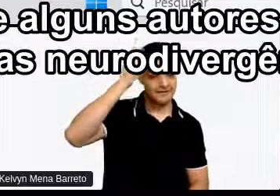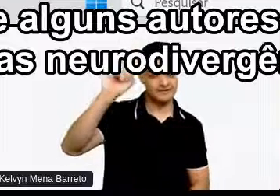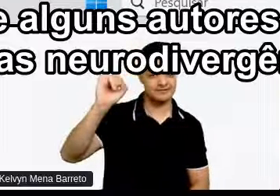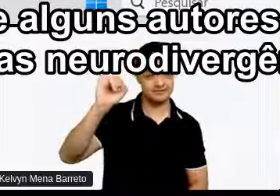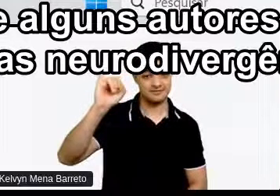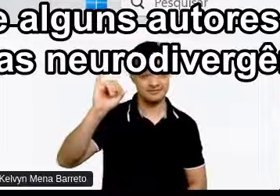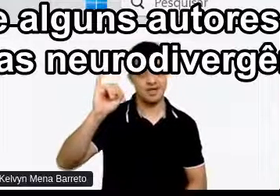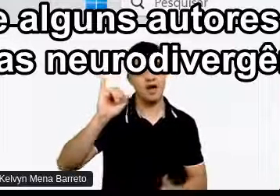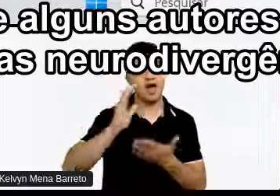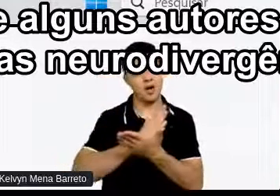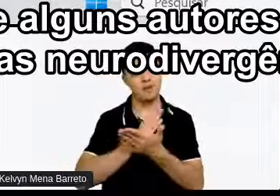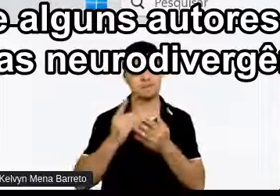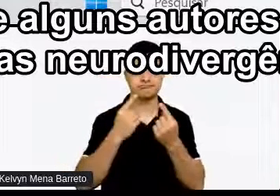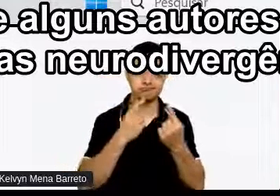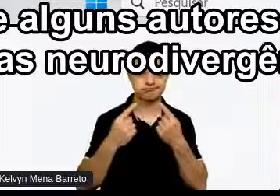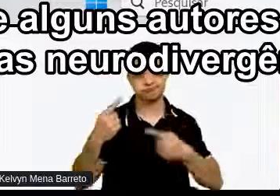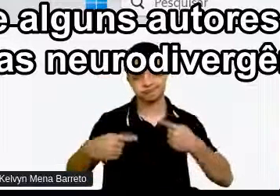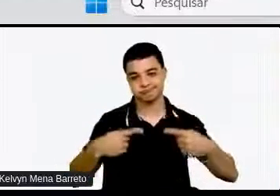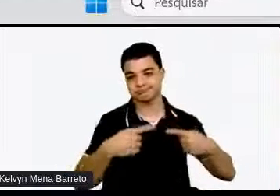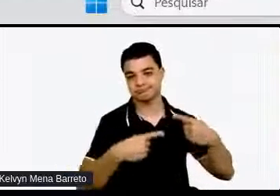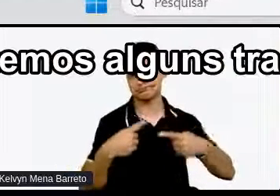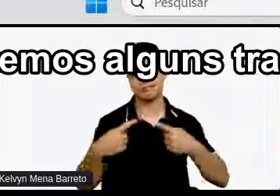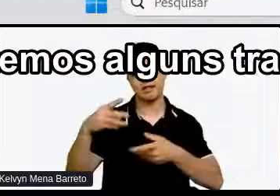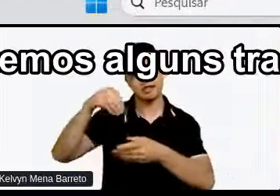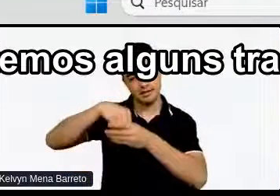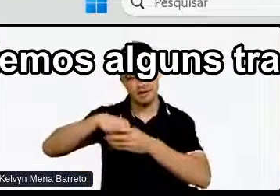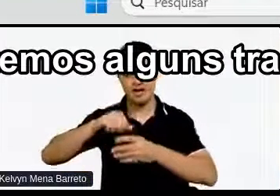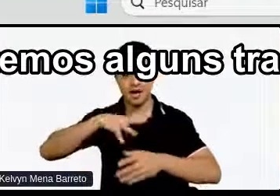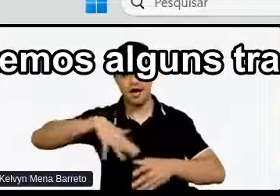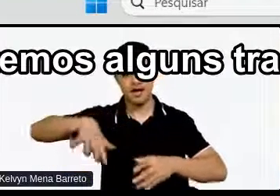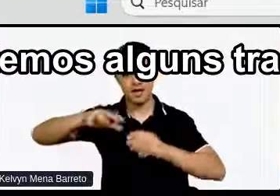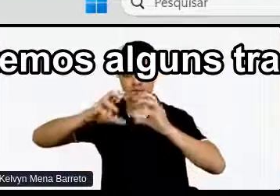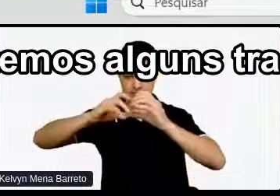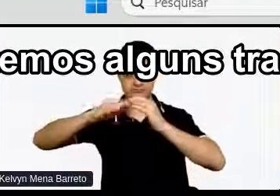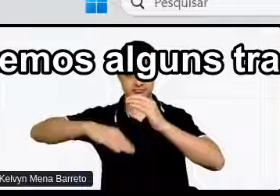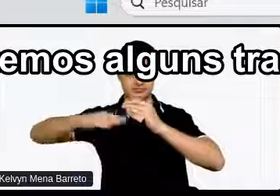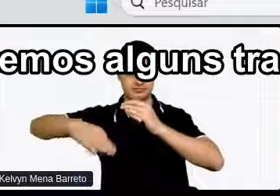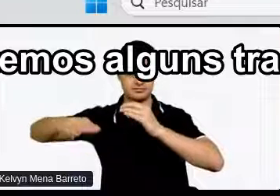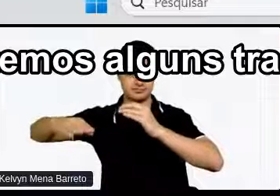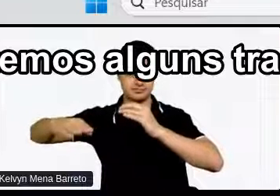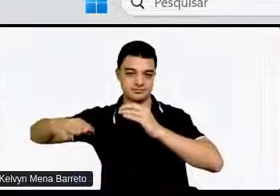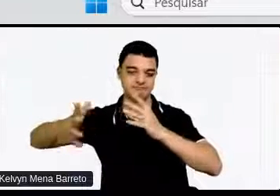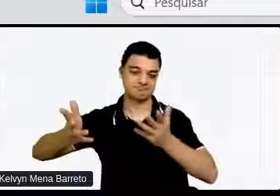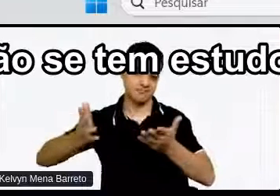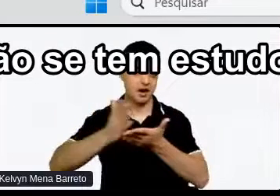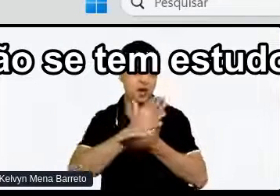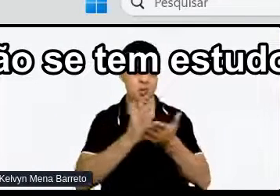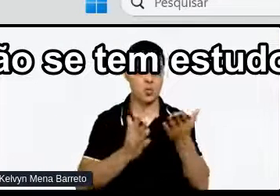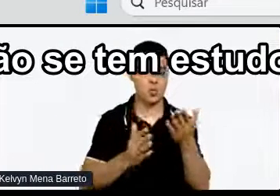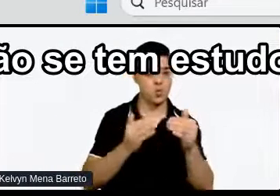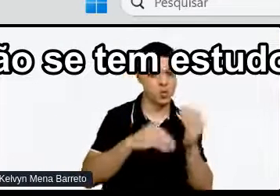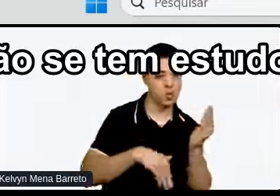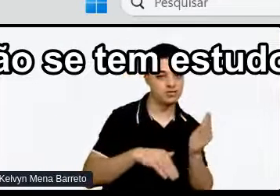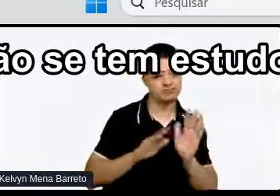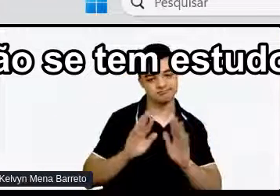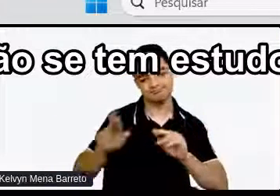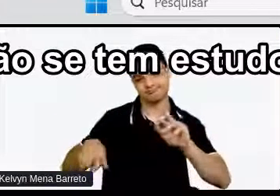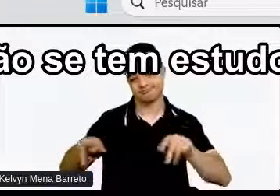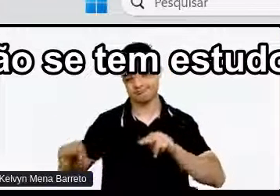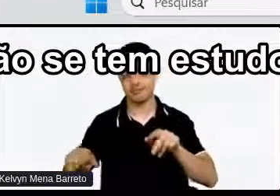Dentro das neurodivergências Outros não E nós temos Alguns transtornos Psicossociais Que às vezes